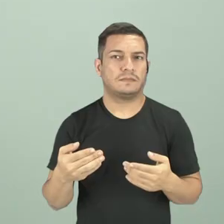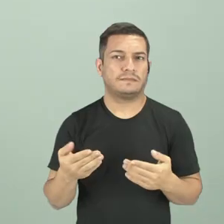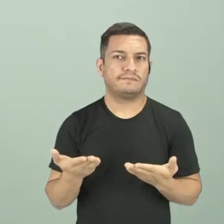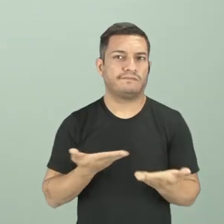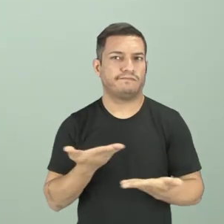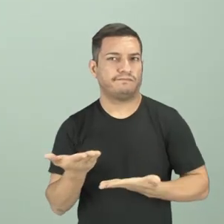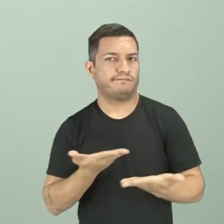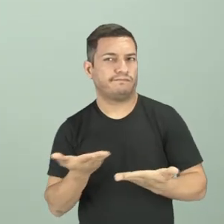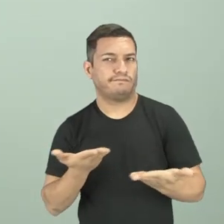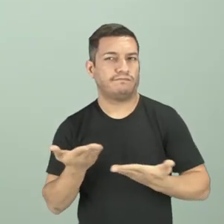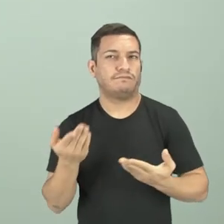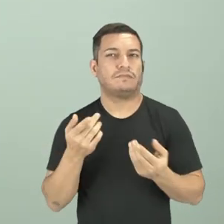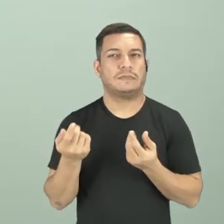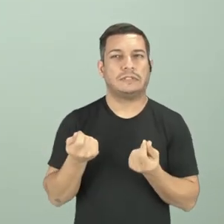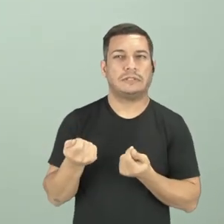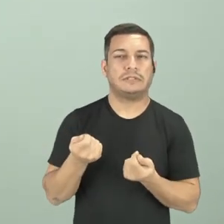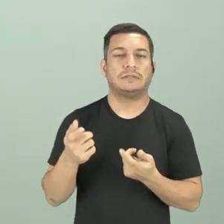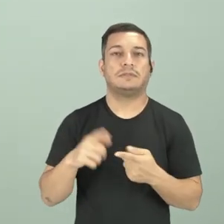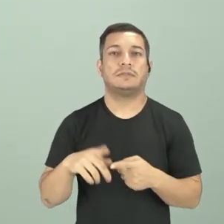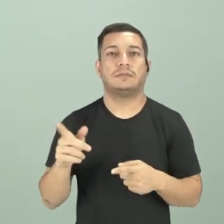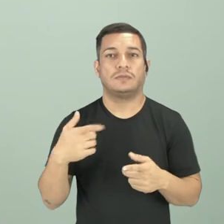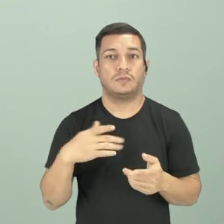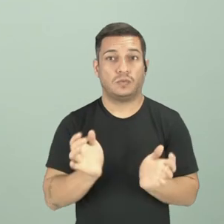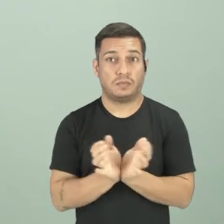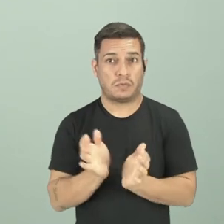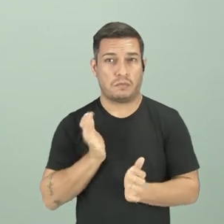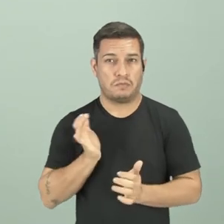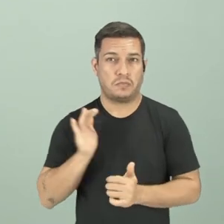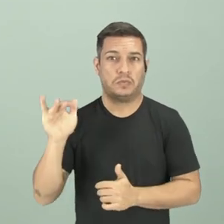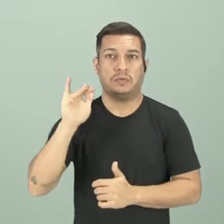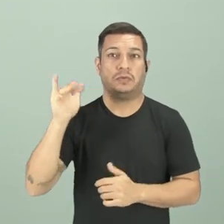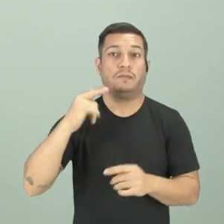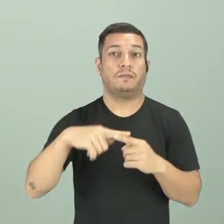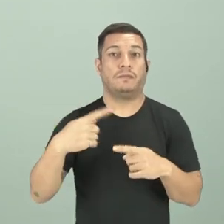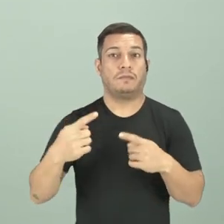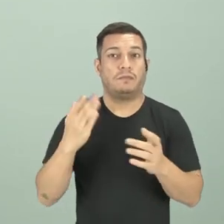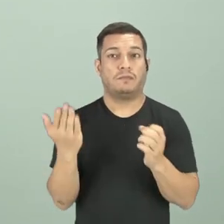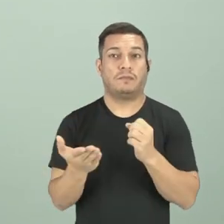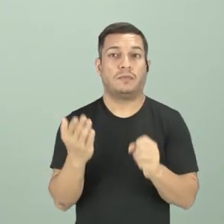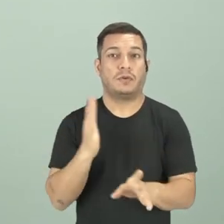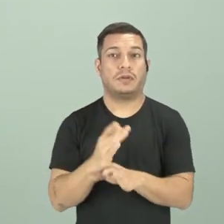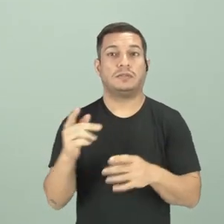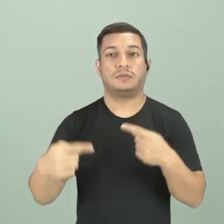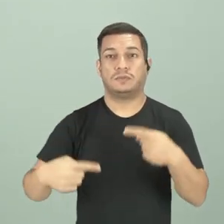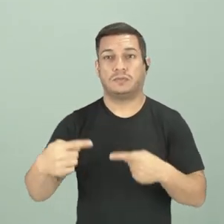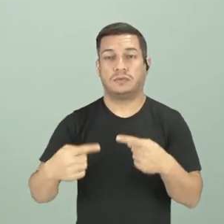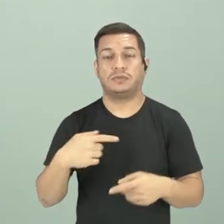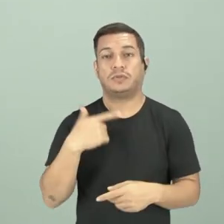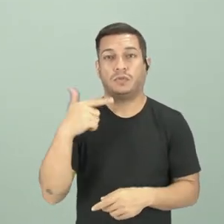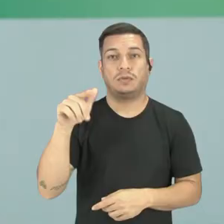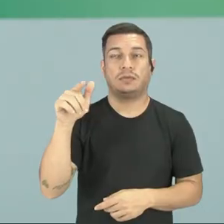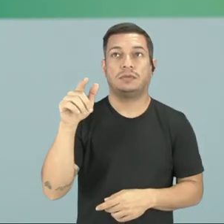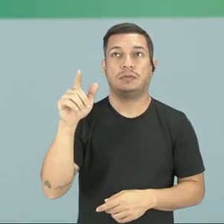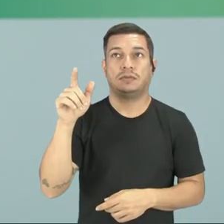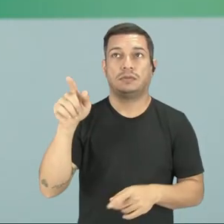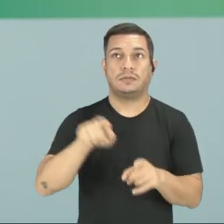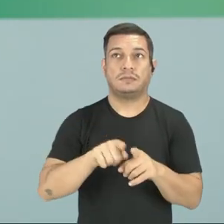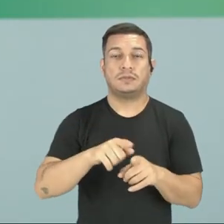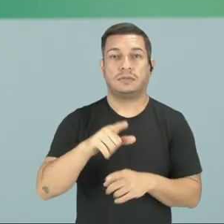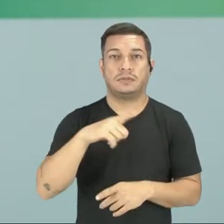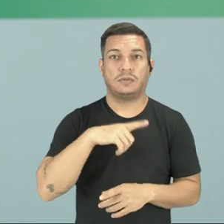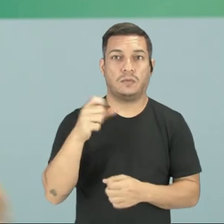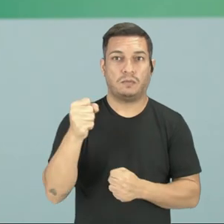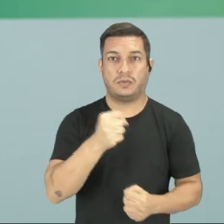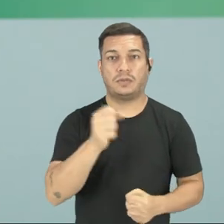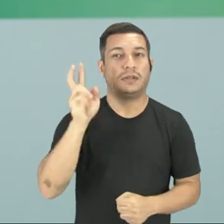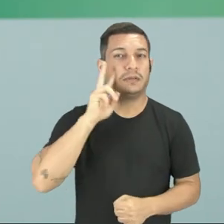aí entre esses dois grupos. Uma elite mais poderosa por questões políticas e a outra que tentava subir no poder. Lembrando que logo, logo você vai